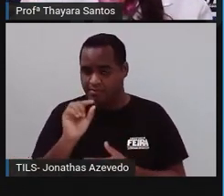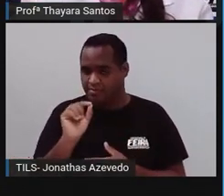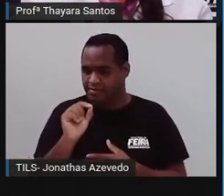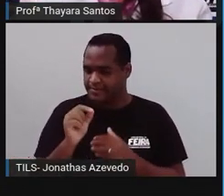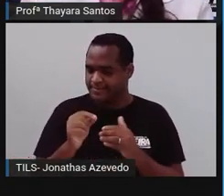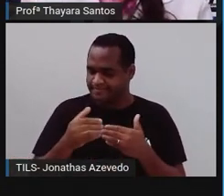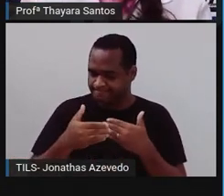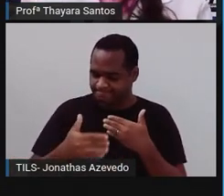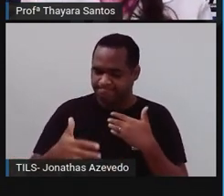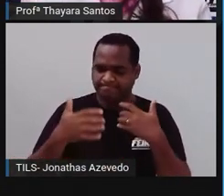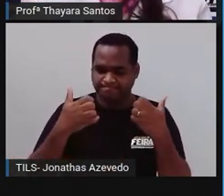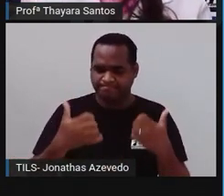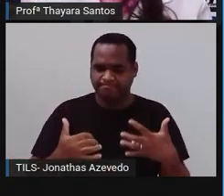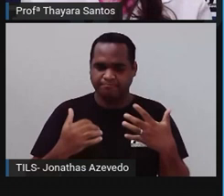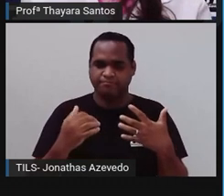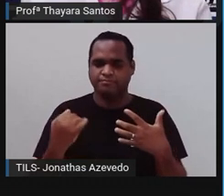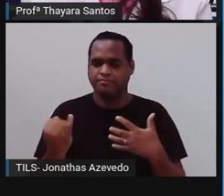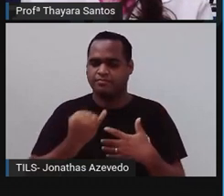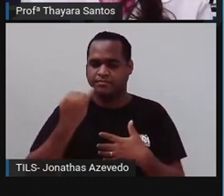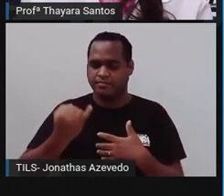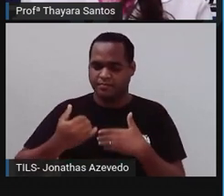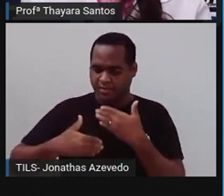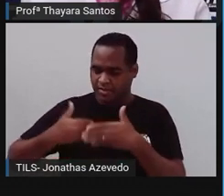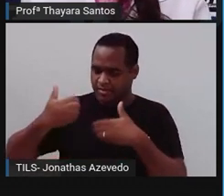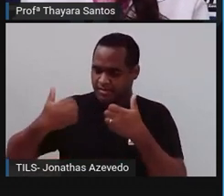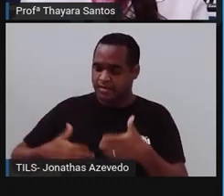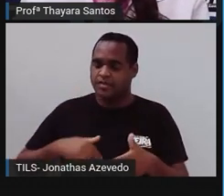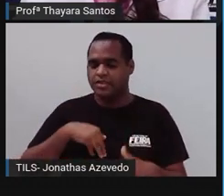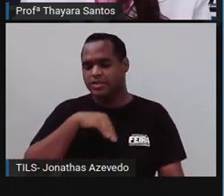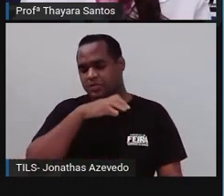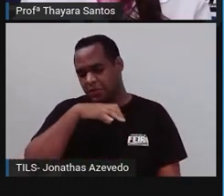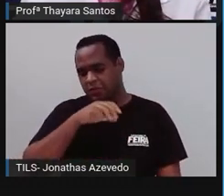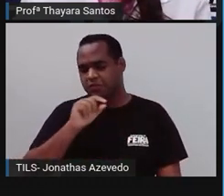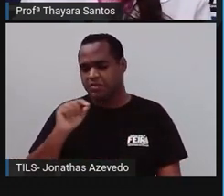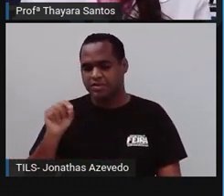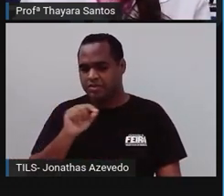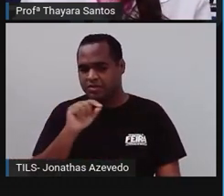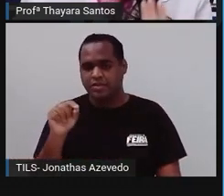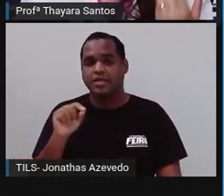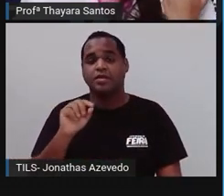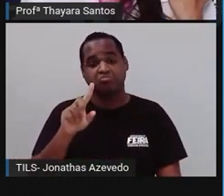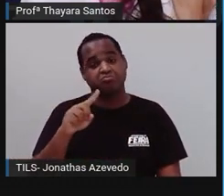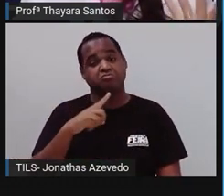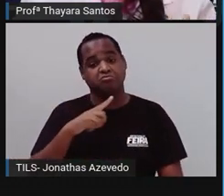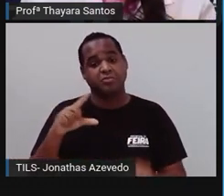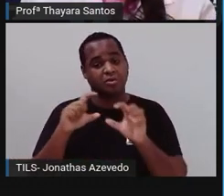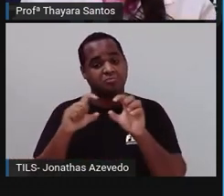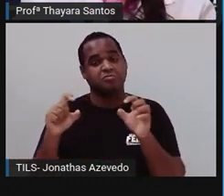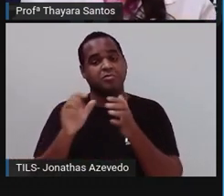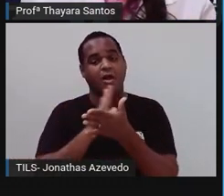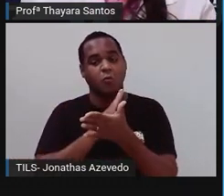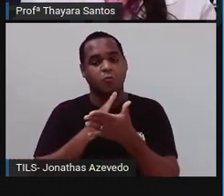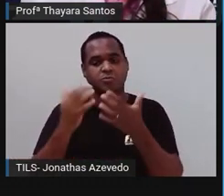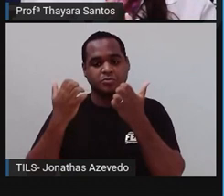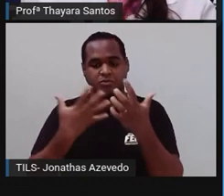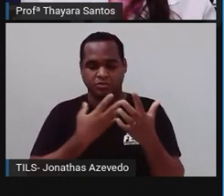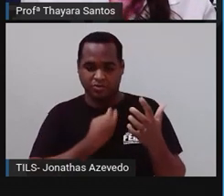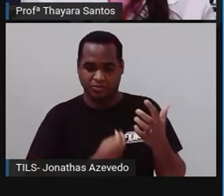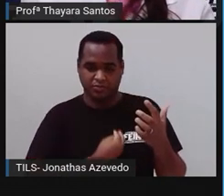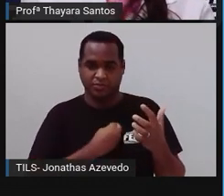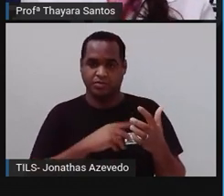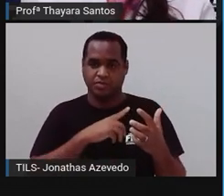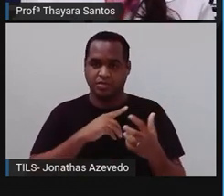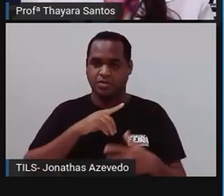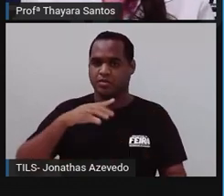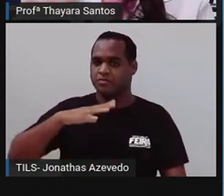pouco mais à frente sobre os tipos de reprodução desses animais, a gente vai ver que existem quinidários que uma parte da vida eles passam na forma de